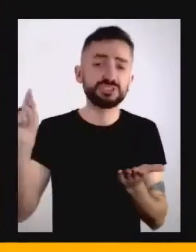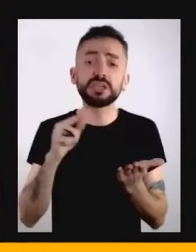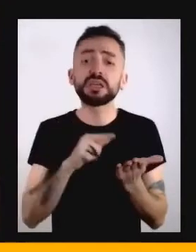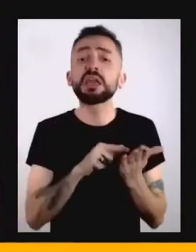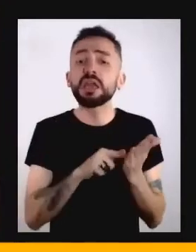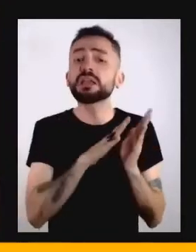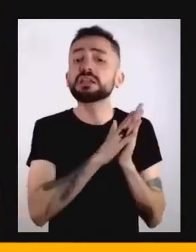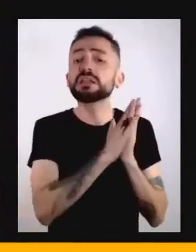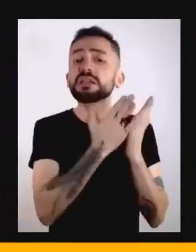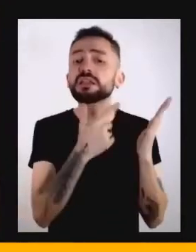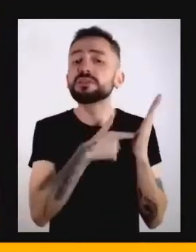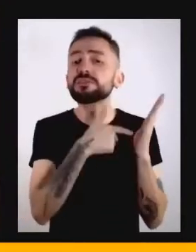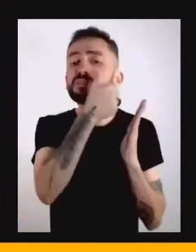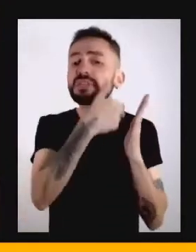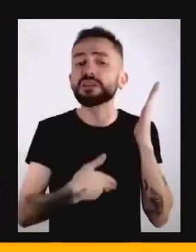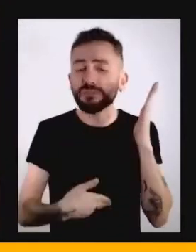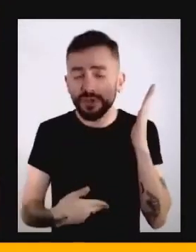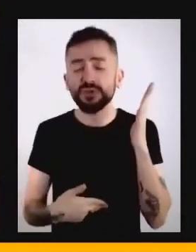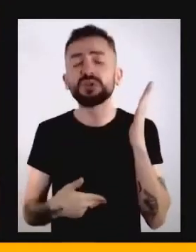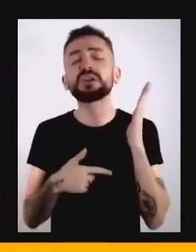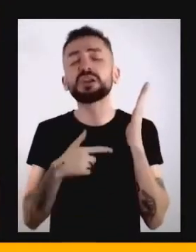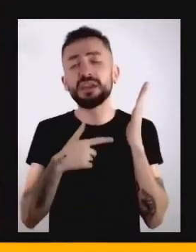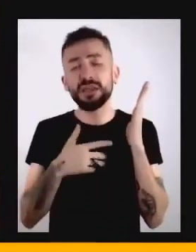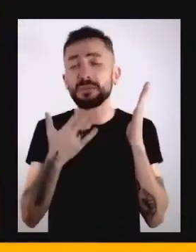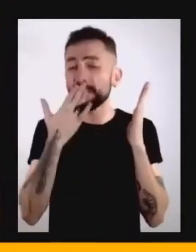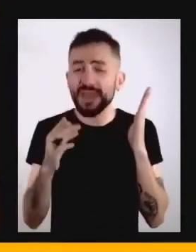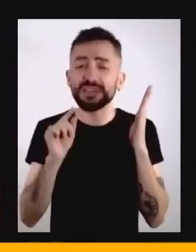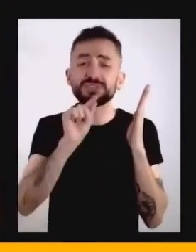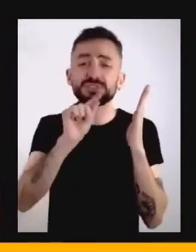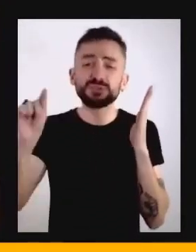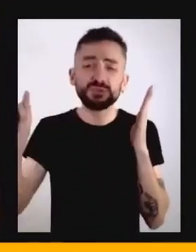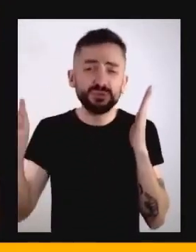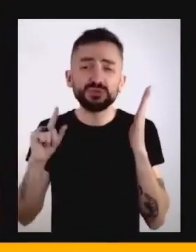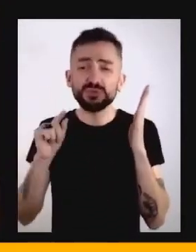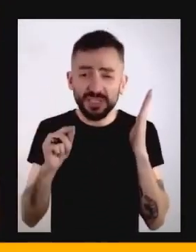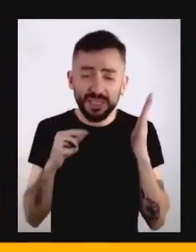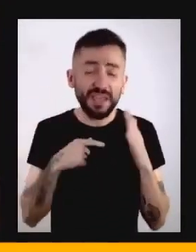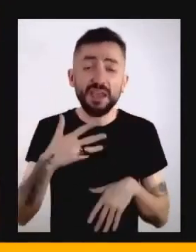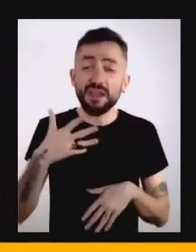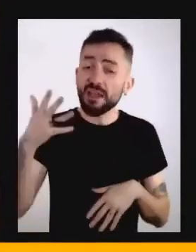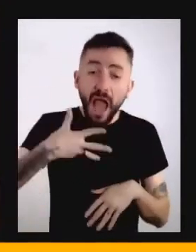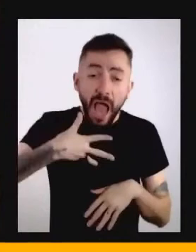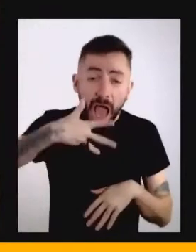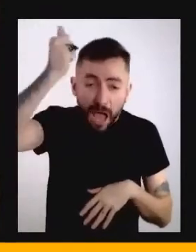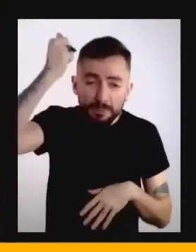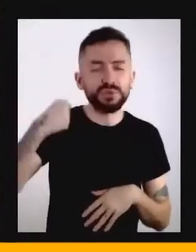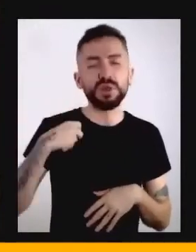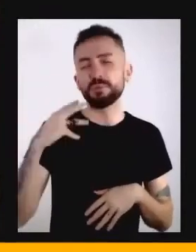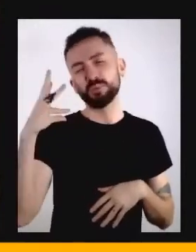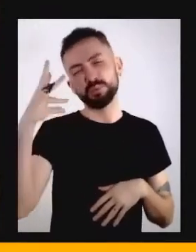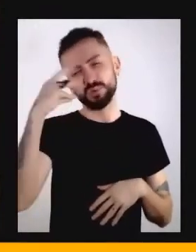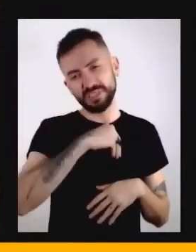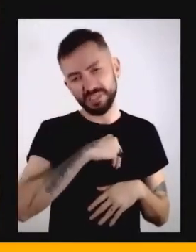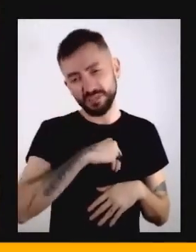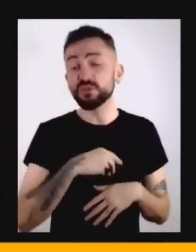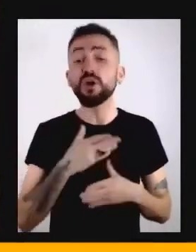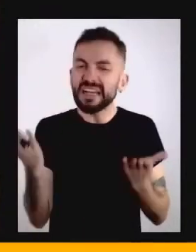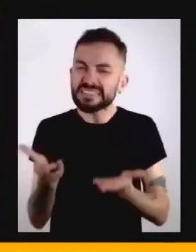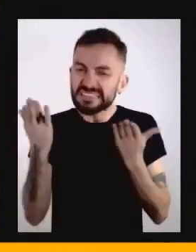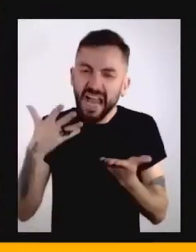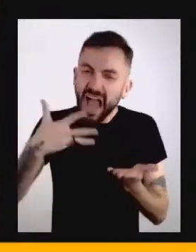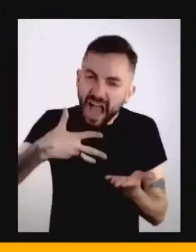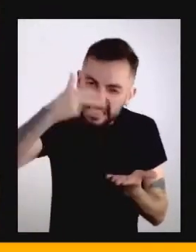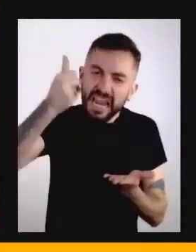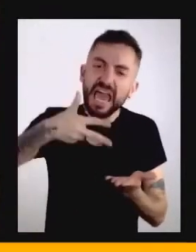por essa ideia, esse ideal da beleza da velocidade. E falava o quanto acelerar era importante